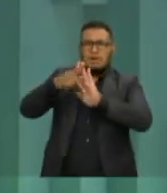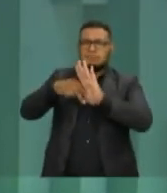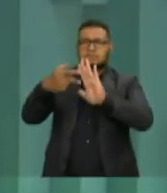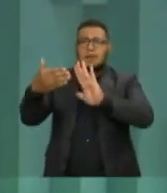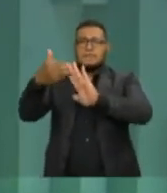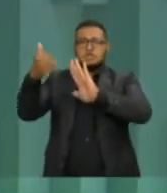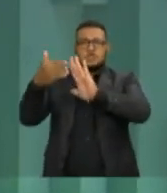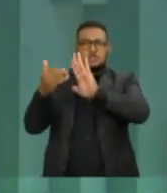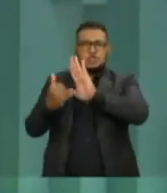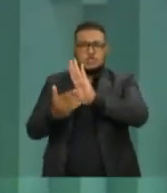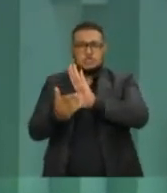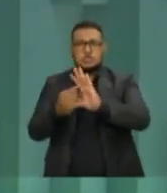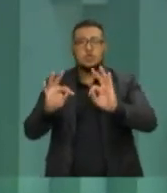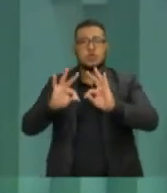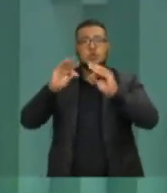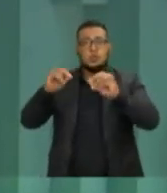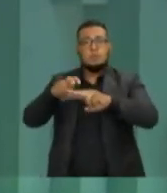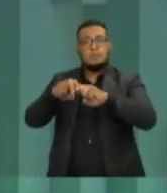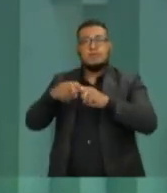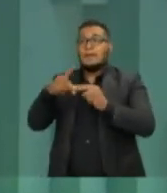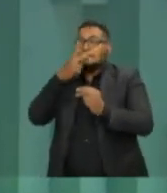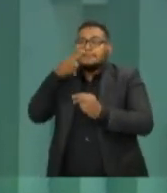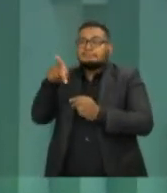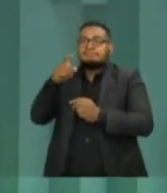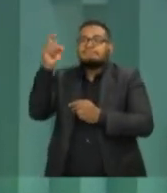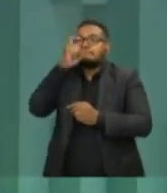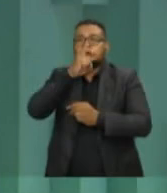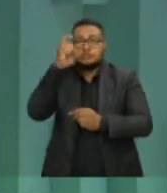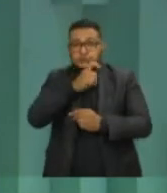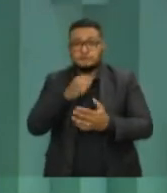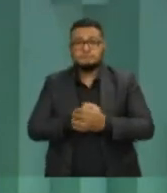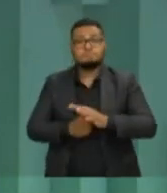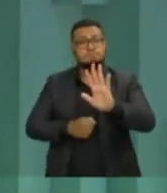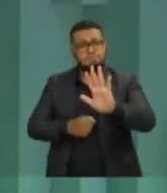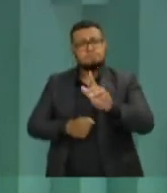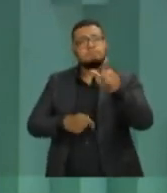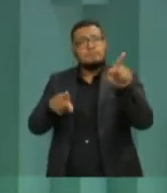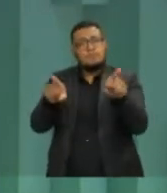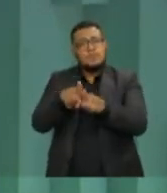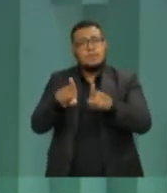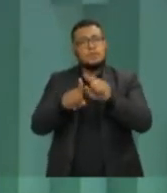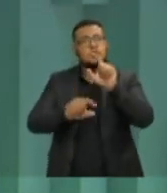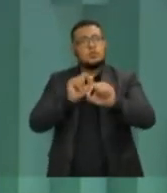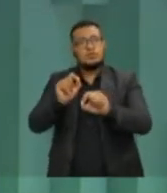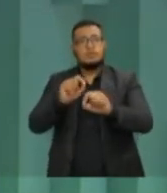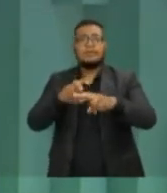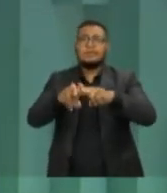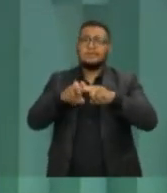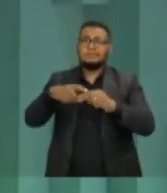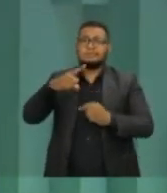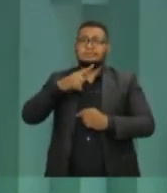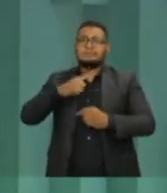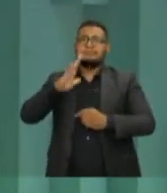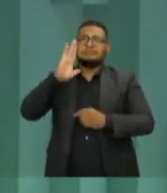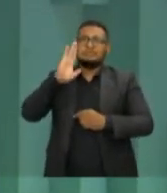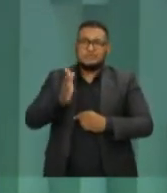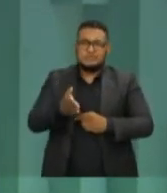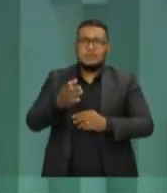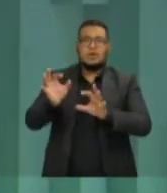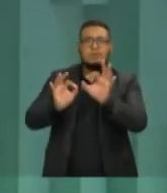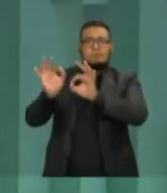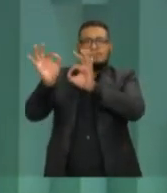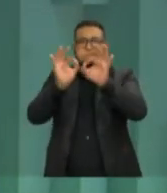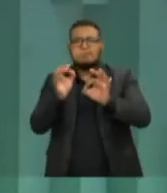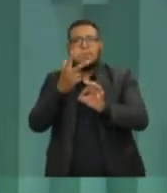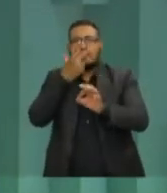por ofensa, por inverdade, por mentira. Volta com uma outra aqui. É impossível. Até porque os meus bens todos devem gerar perto de um